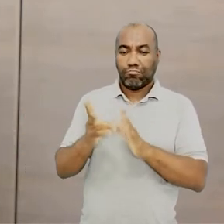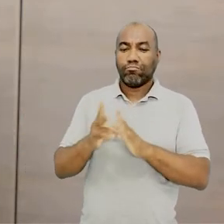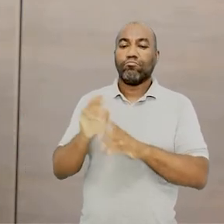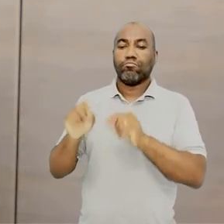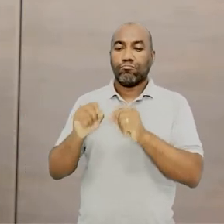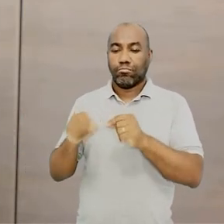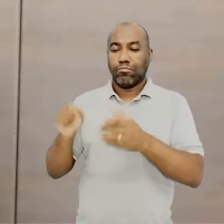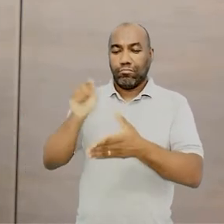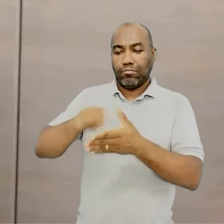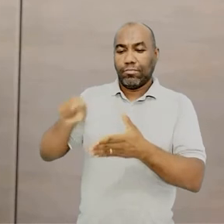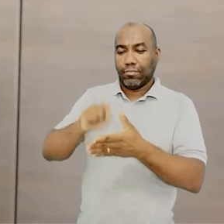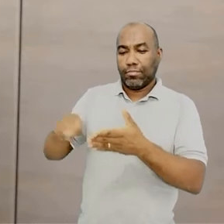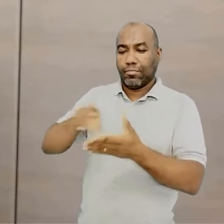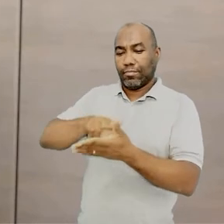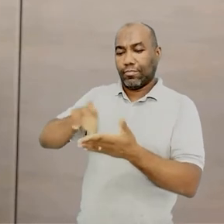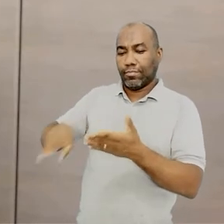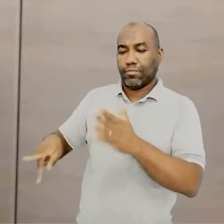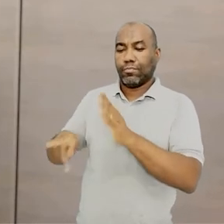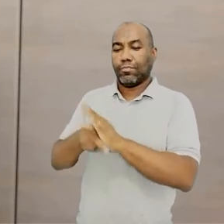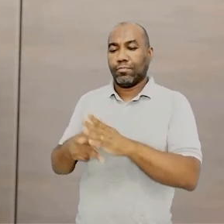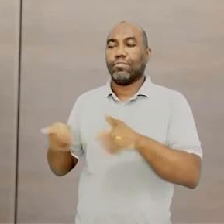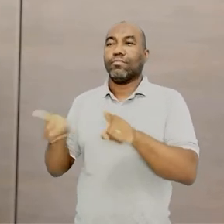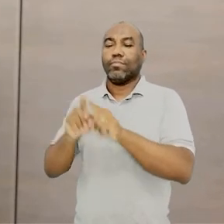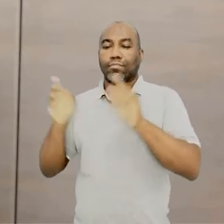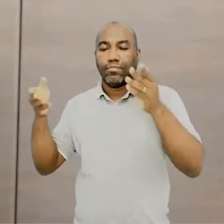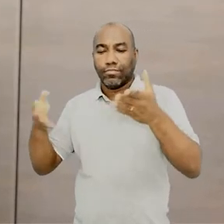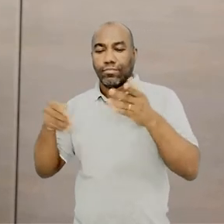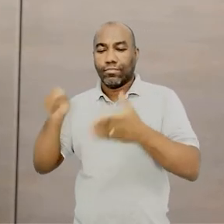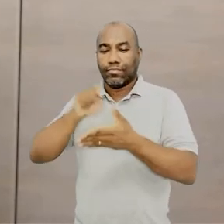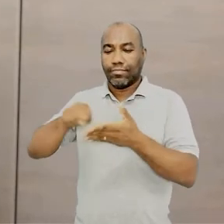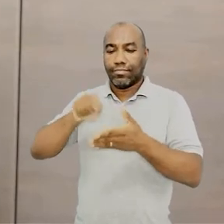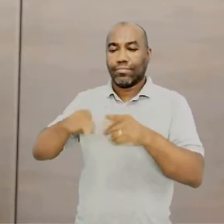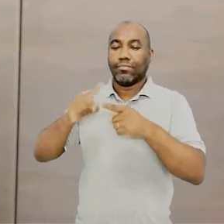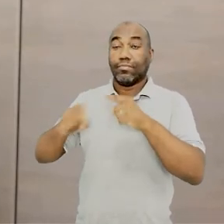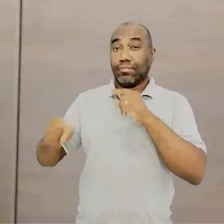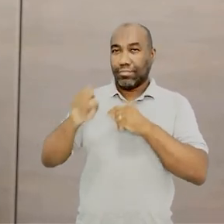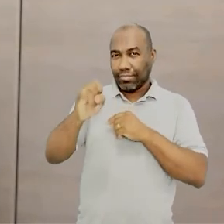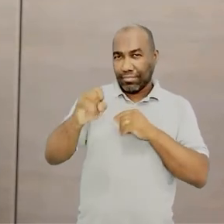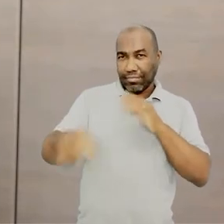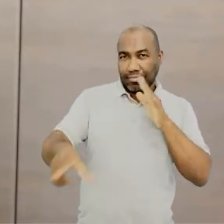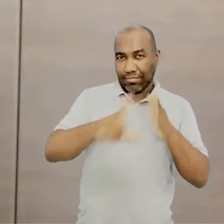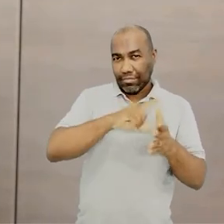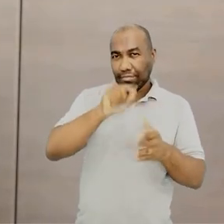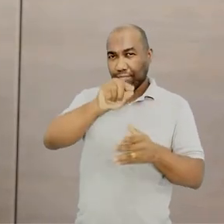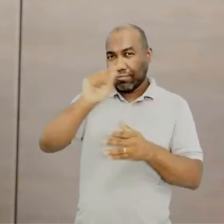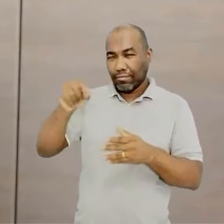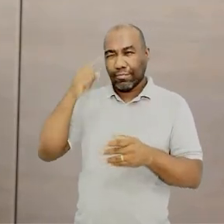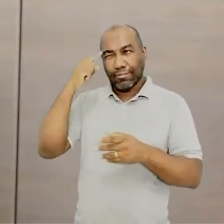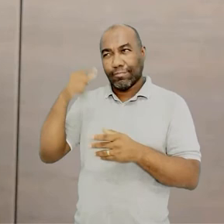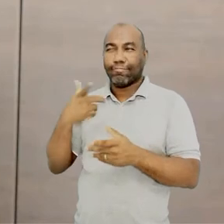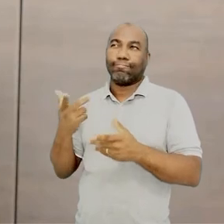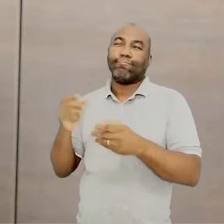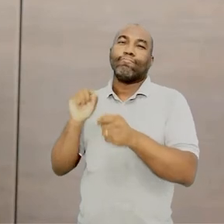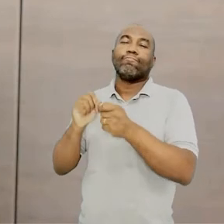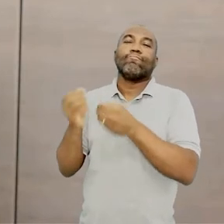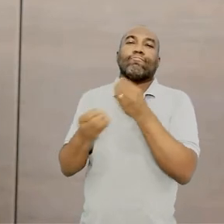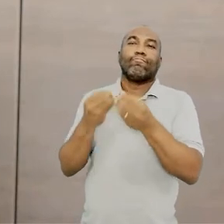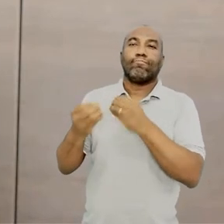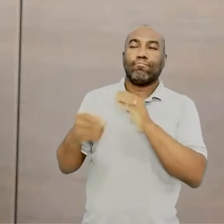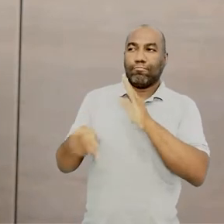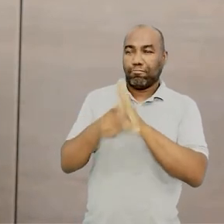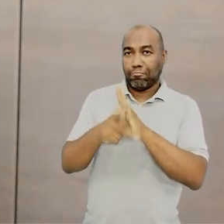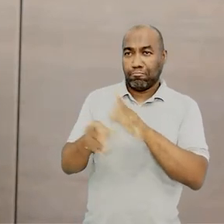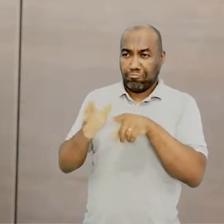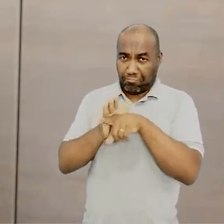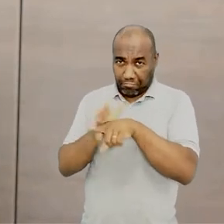Ele é um excelente recurso na redação quando você quiser criticar a raiz do brasileiro